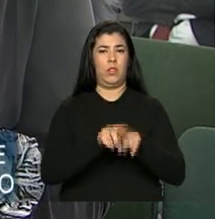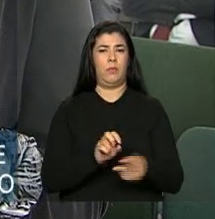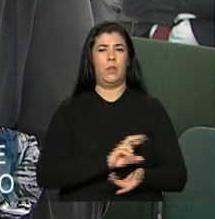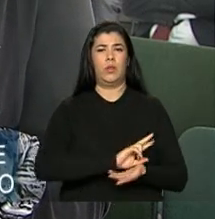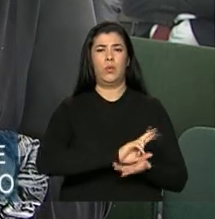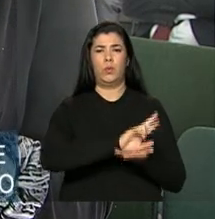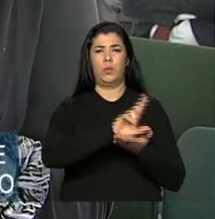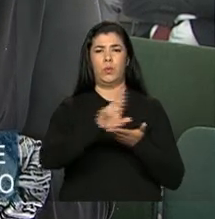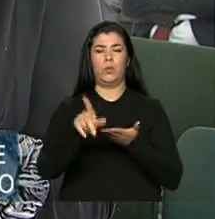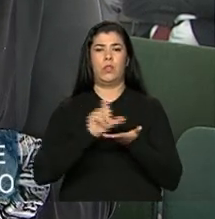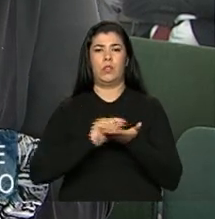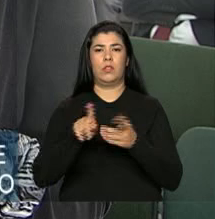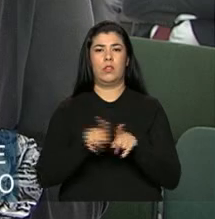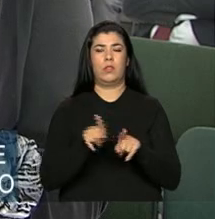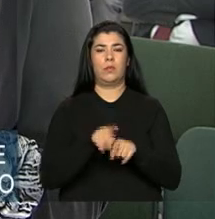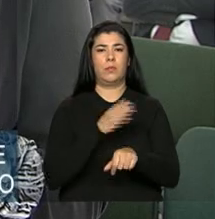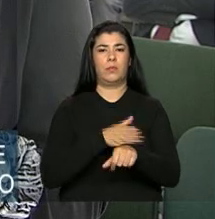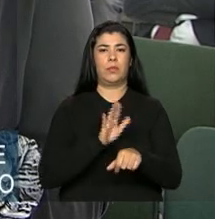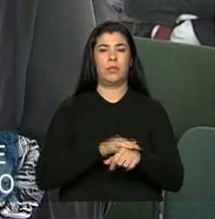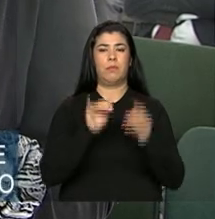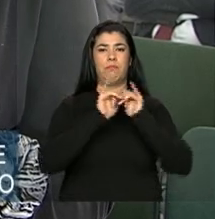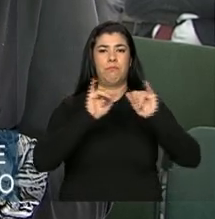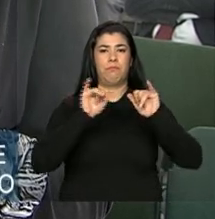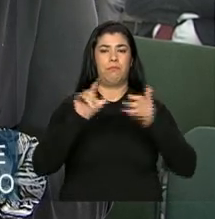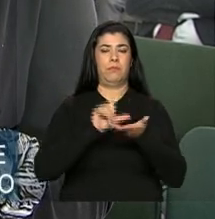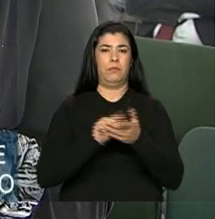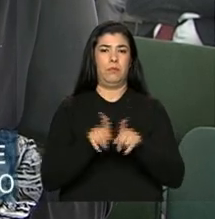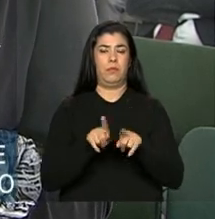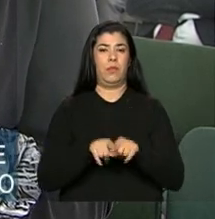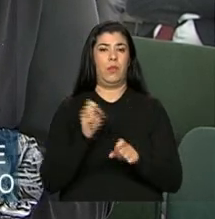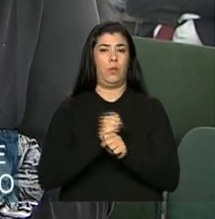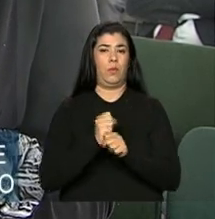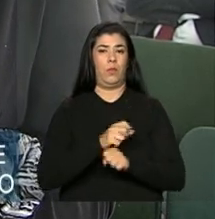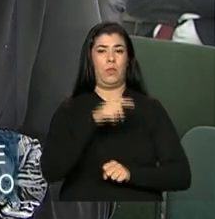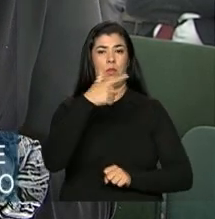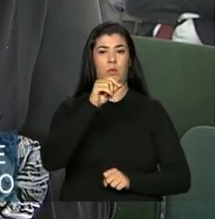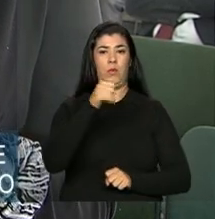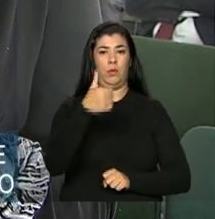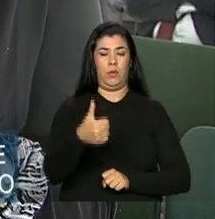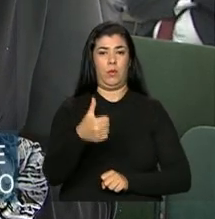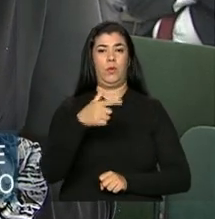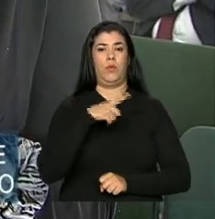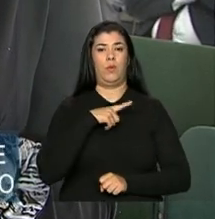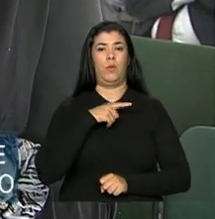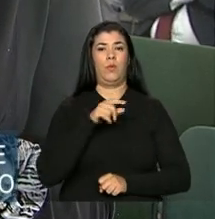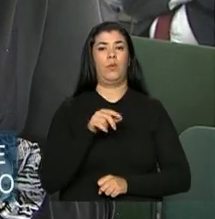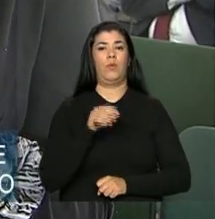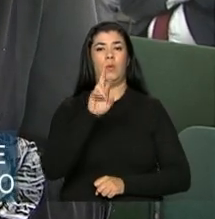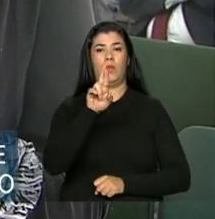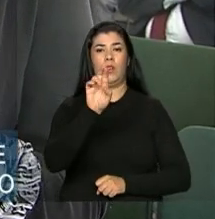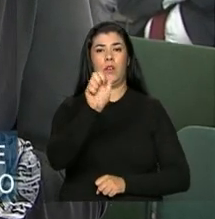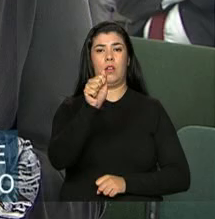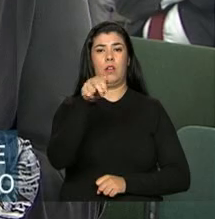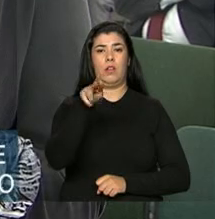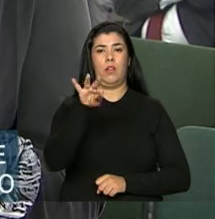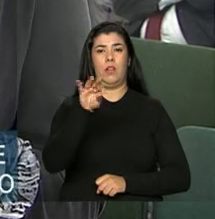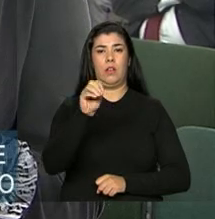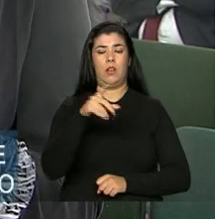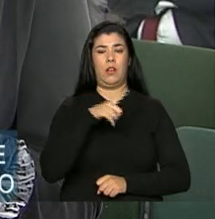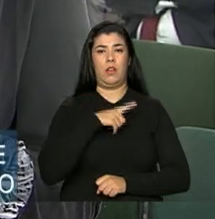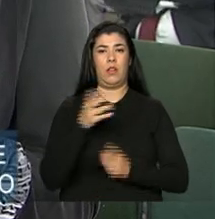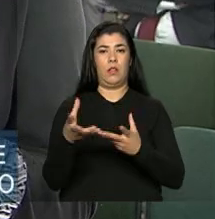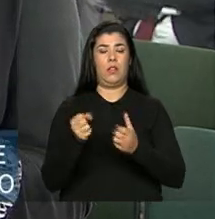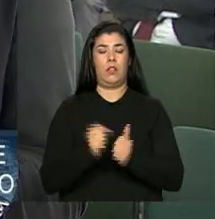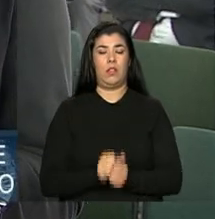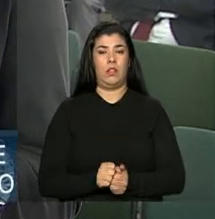artigos e ensaios em publicações científicas. Em 2001, Renato Janine Ribeiro recebeu o prêmio Jabuti de melhor